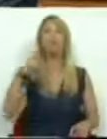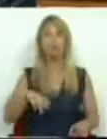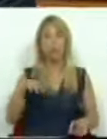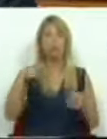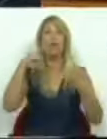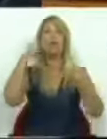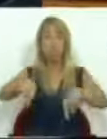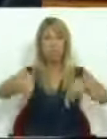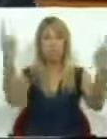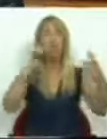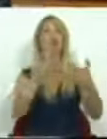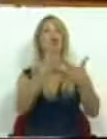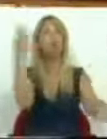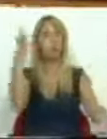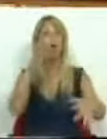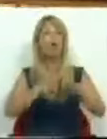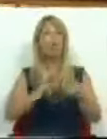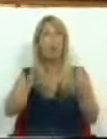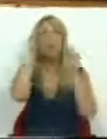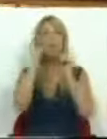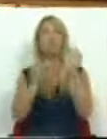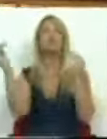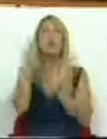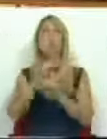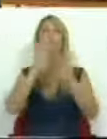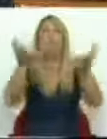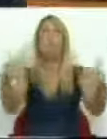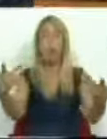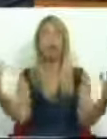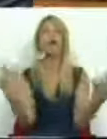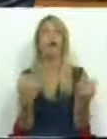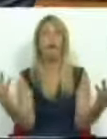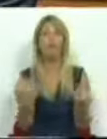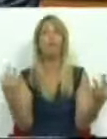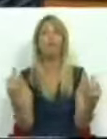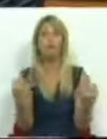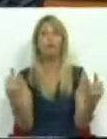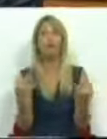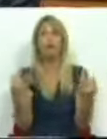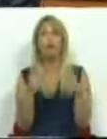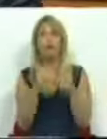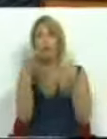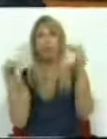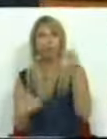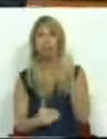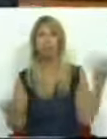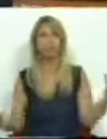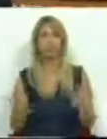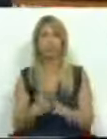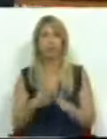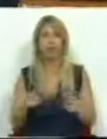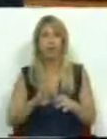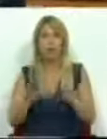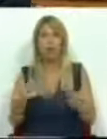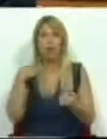preocupação e sublingou o facto do ensino superior poder ficar, efetivamente, na linha final da sua capacidade de financiamento e que